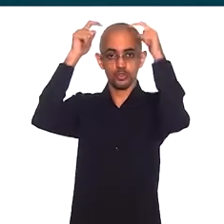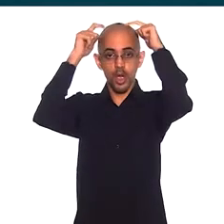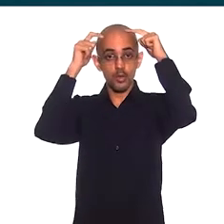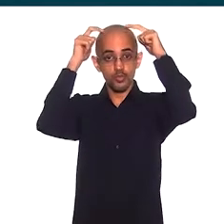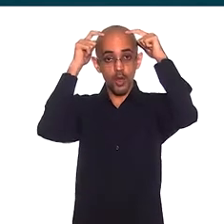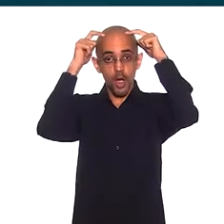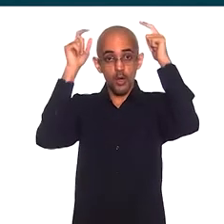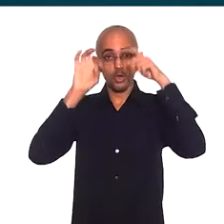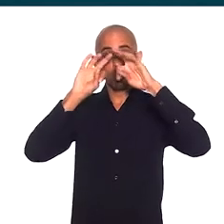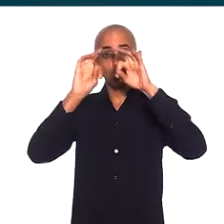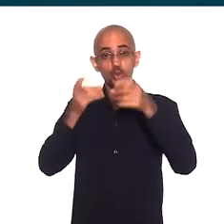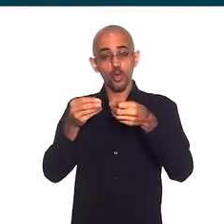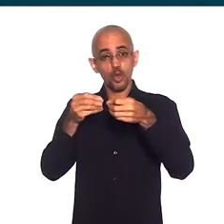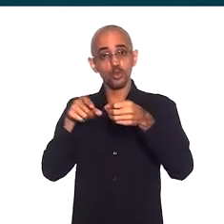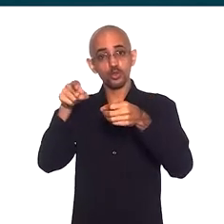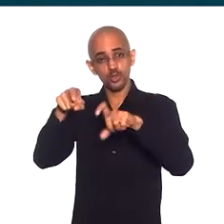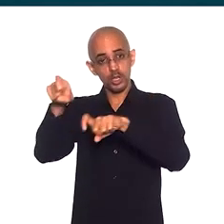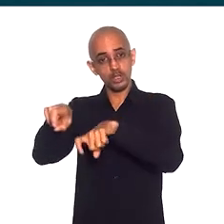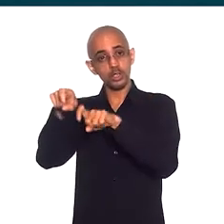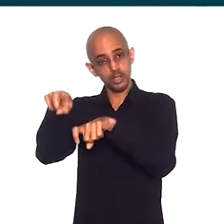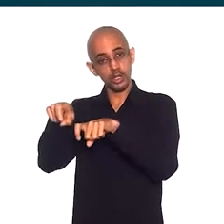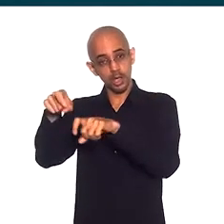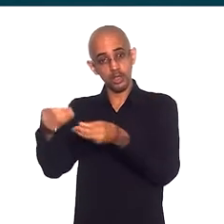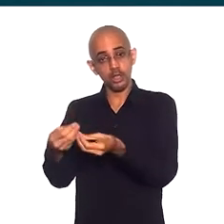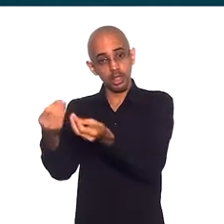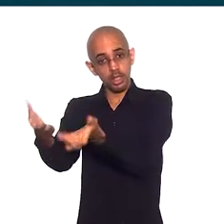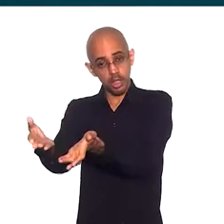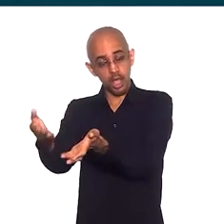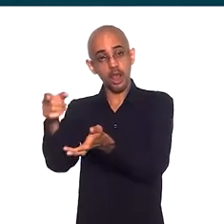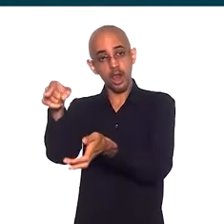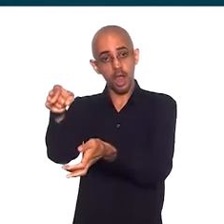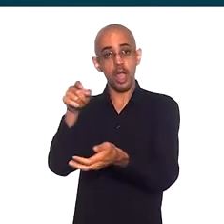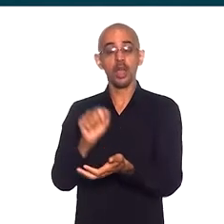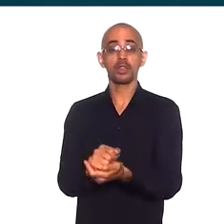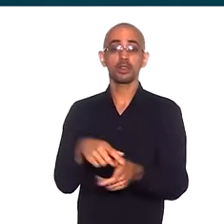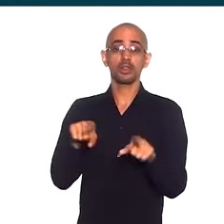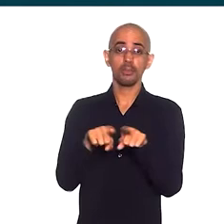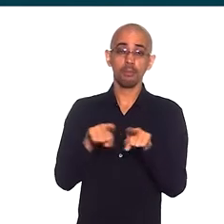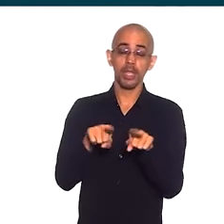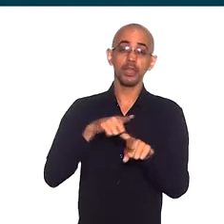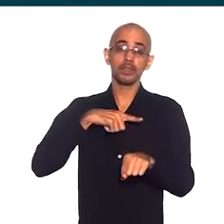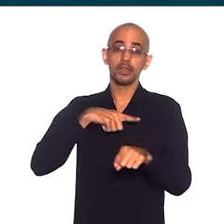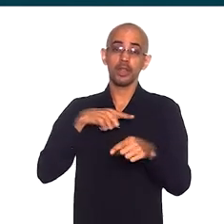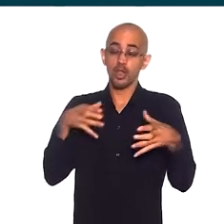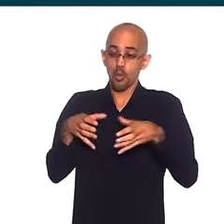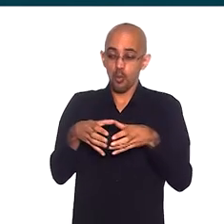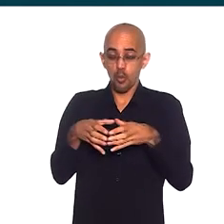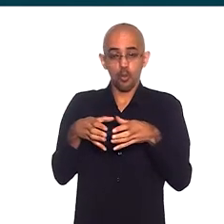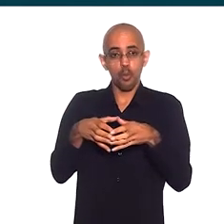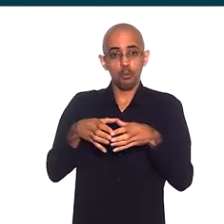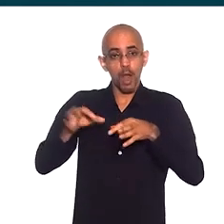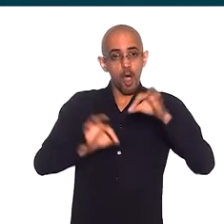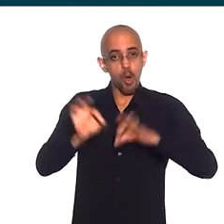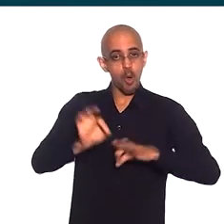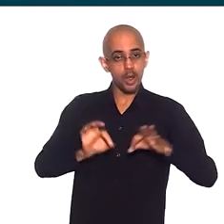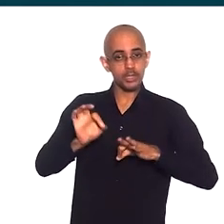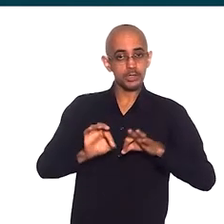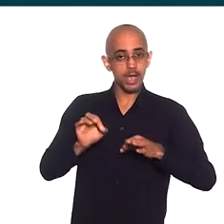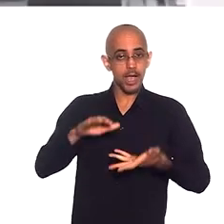quitandeiros, elas levam para esse sítio. E tem um mutirão de montagem da cesta com